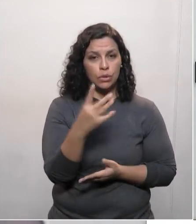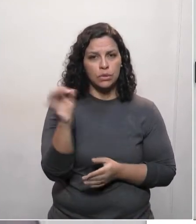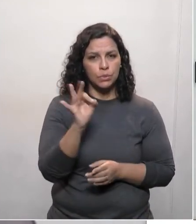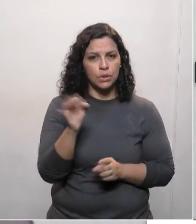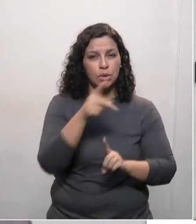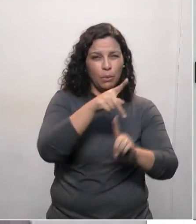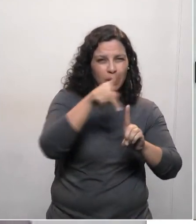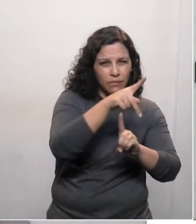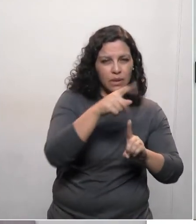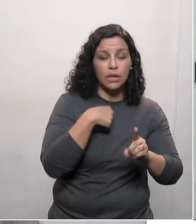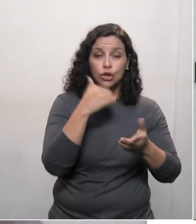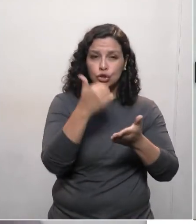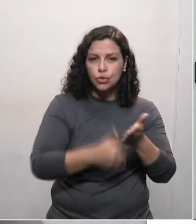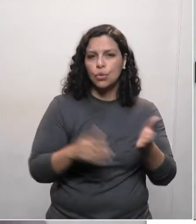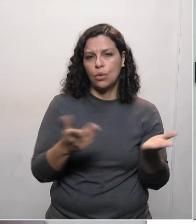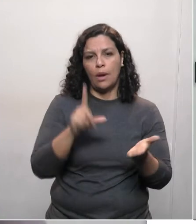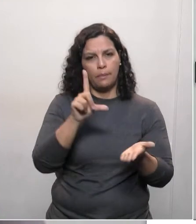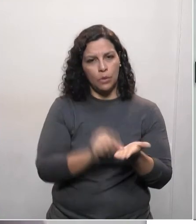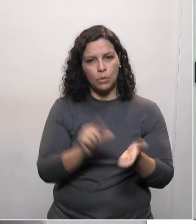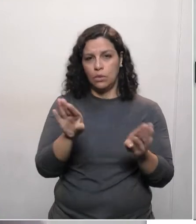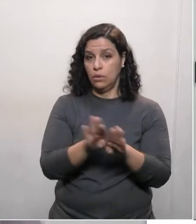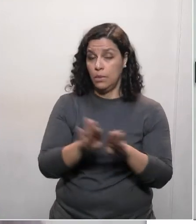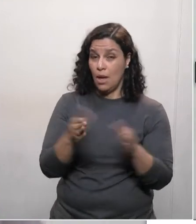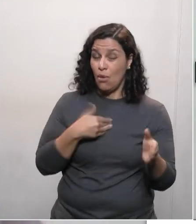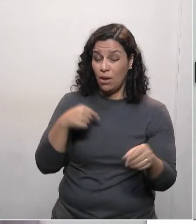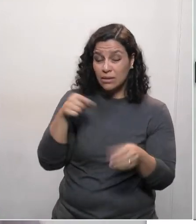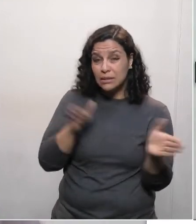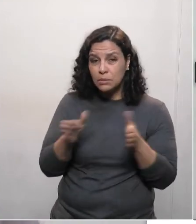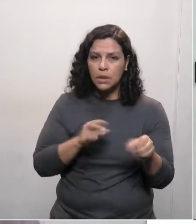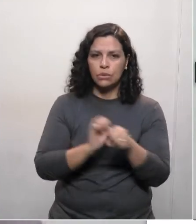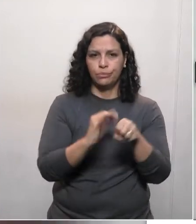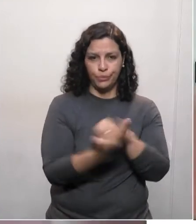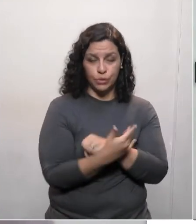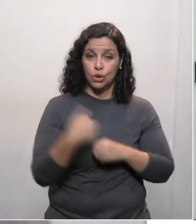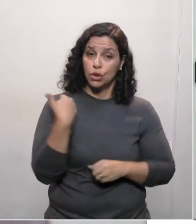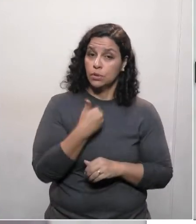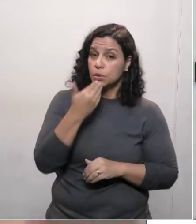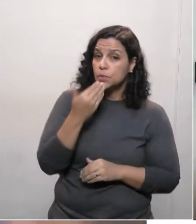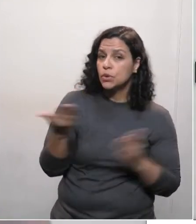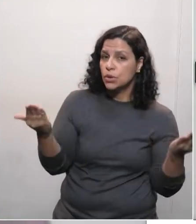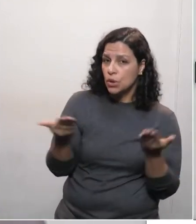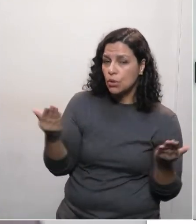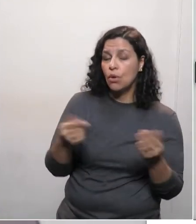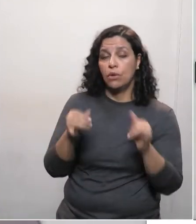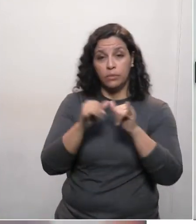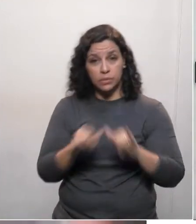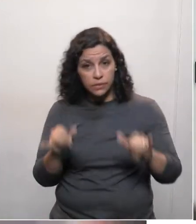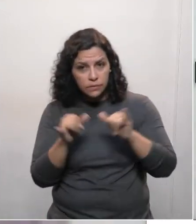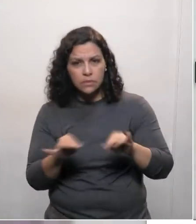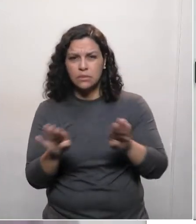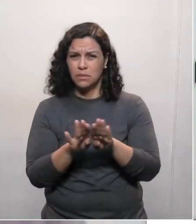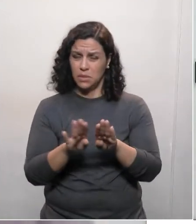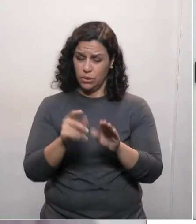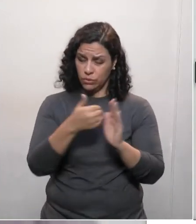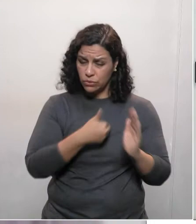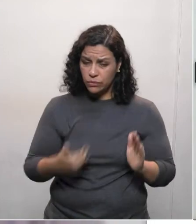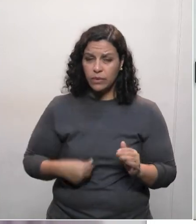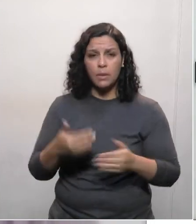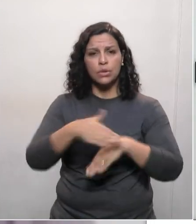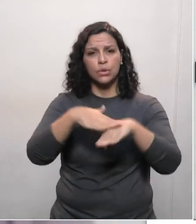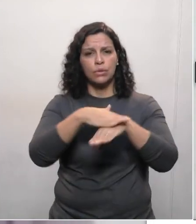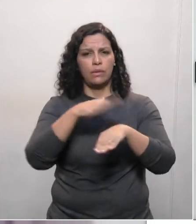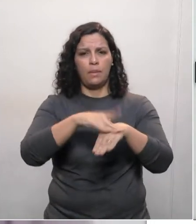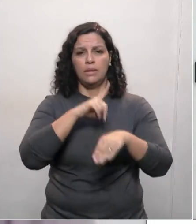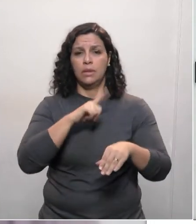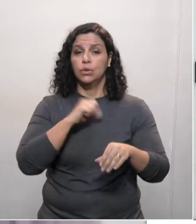nesse momento de pandemia. São essas as colocações que a gente está evidenciando e que o governo tenha mais diálogo